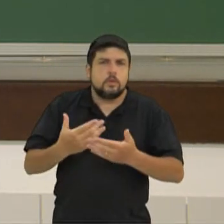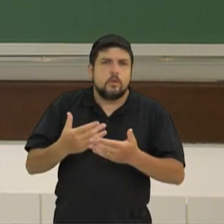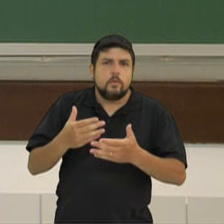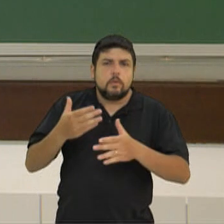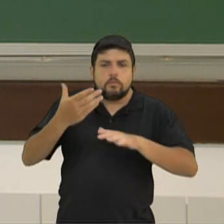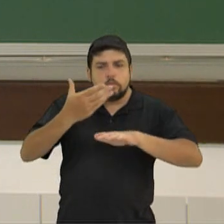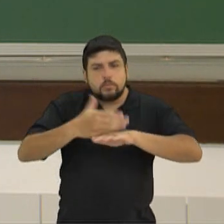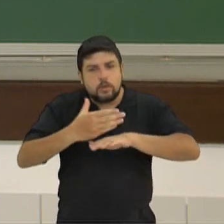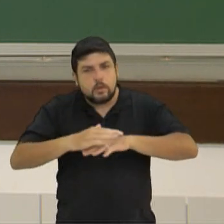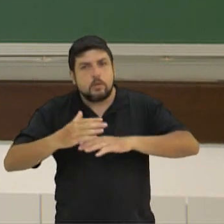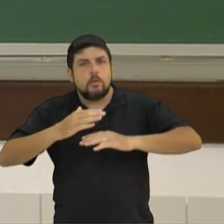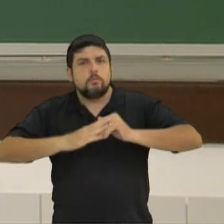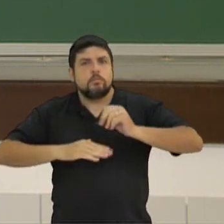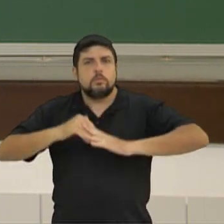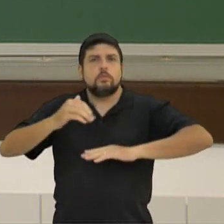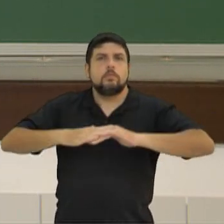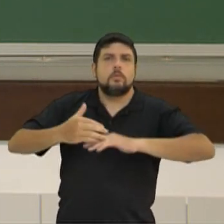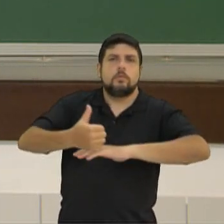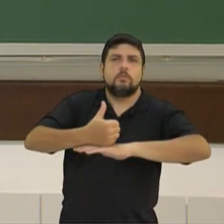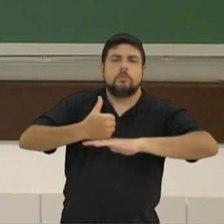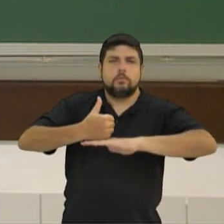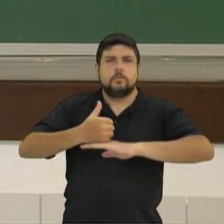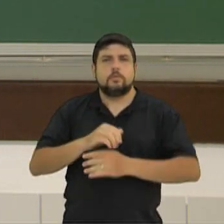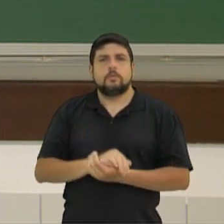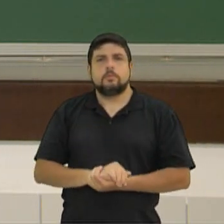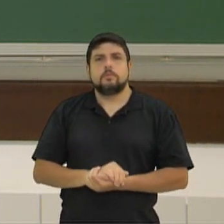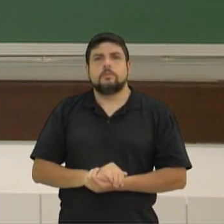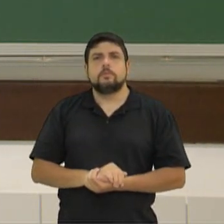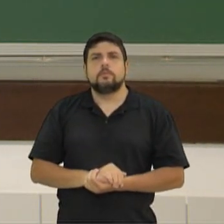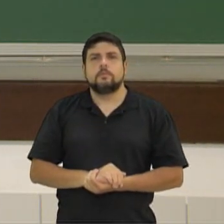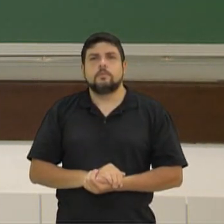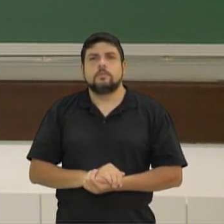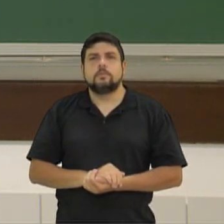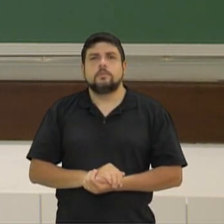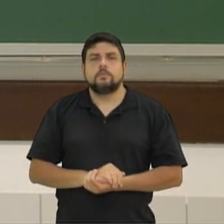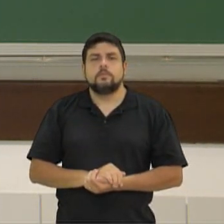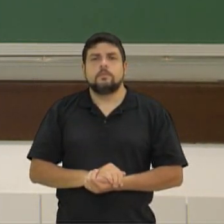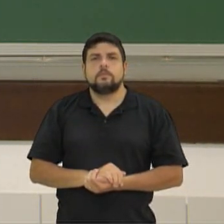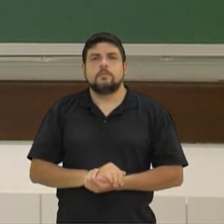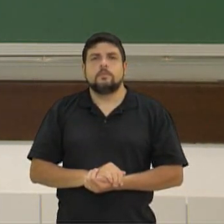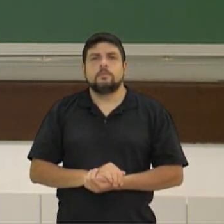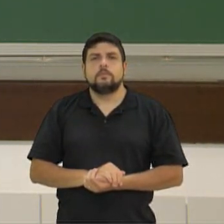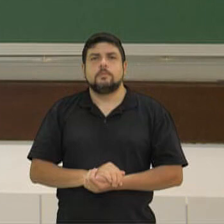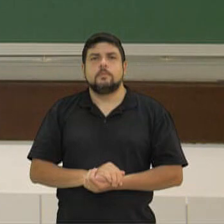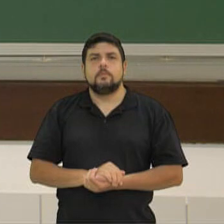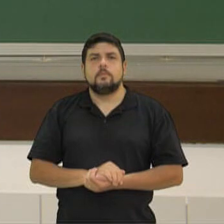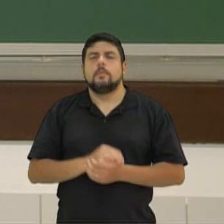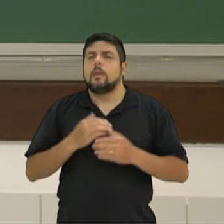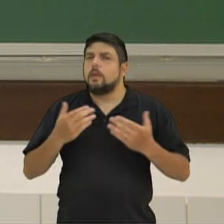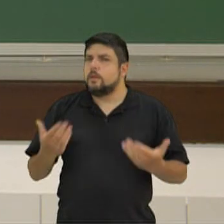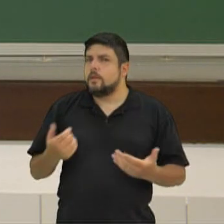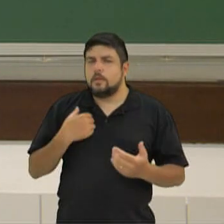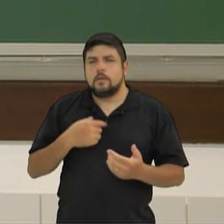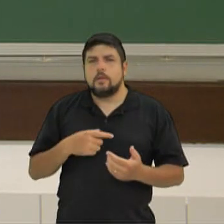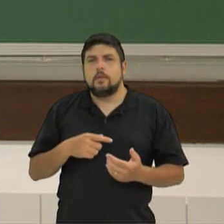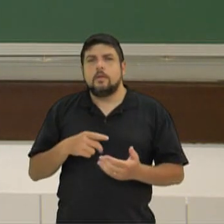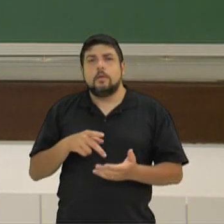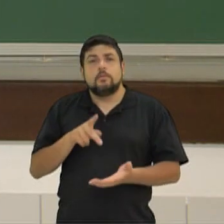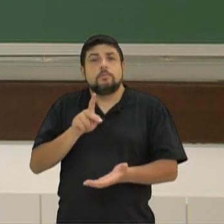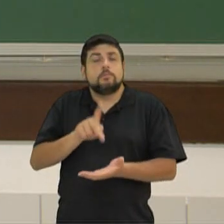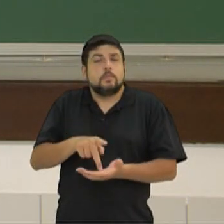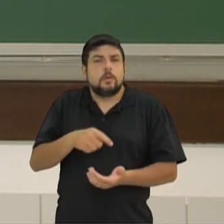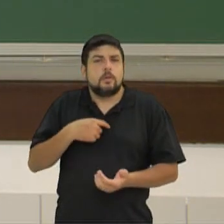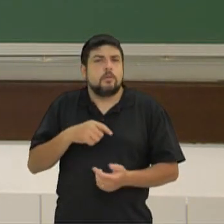Cursar uma profissão, não. Nós vamos chegar a estudar para alcançarmos uma profissão, não é? E essa dúvida não é só de vocês, não.